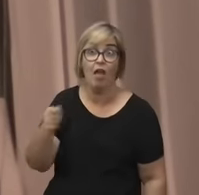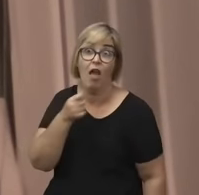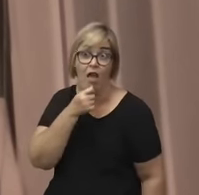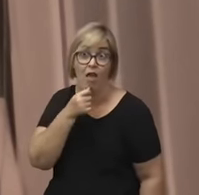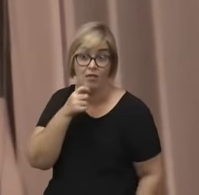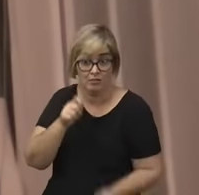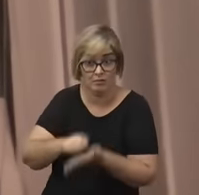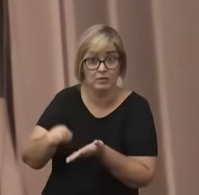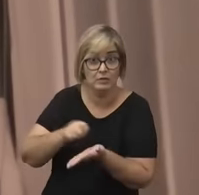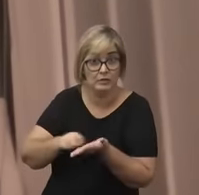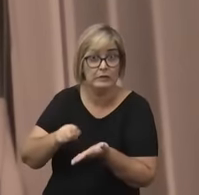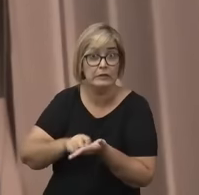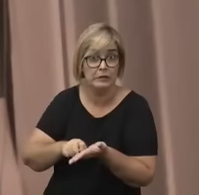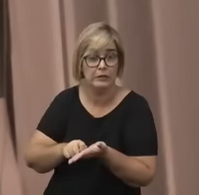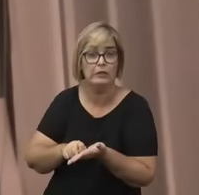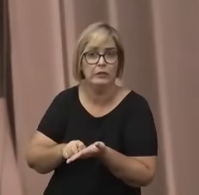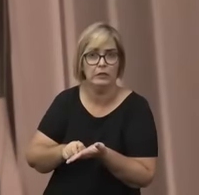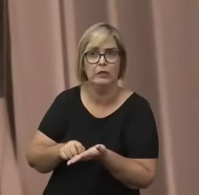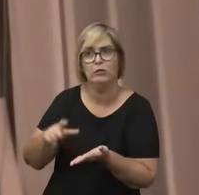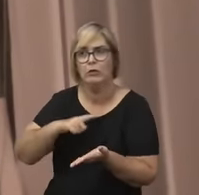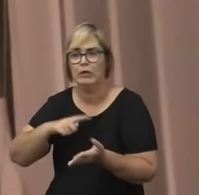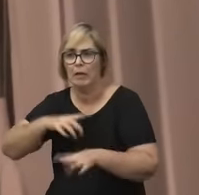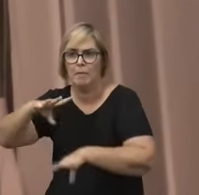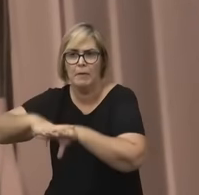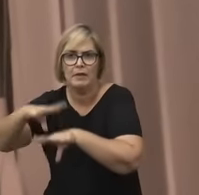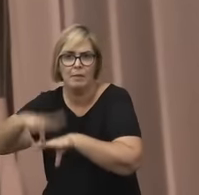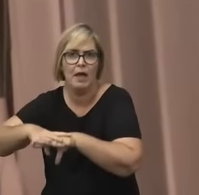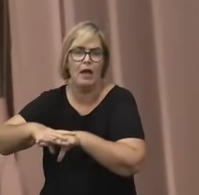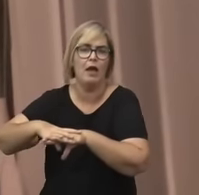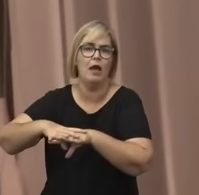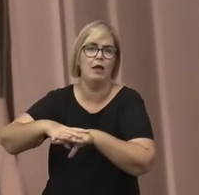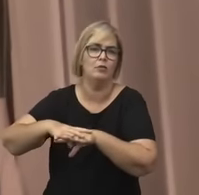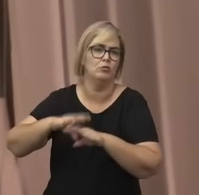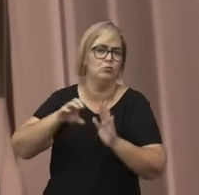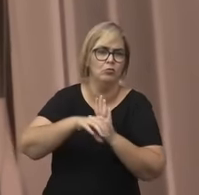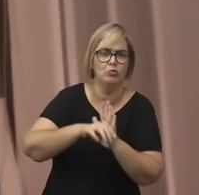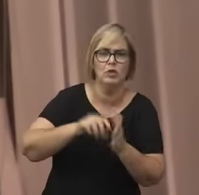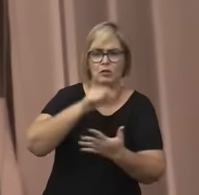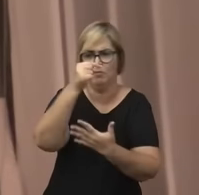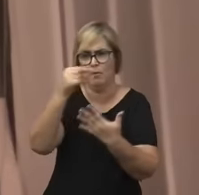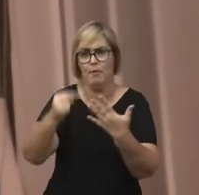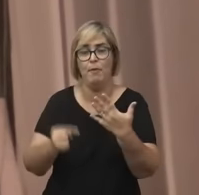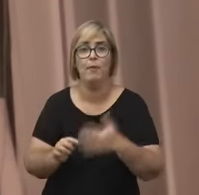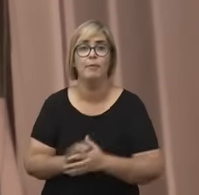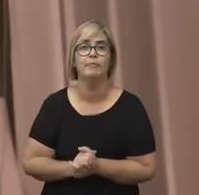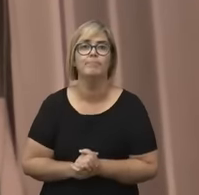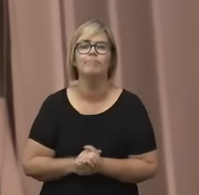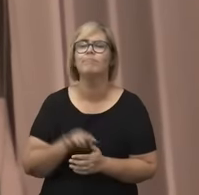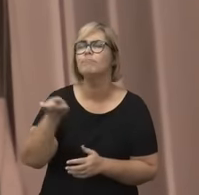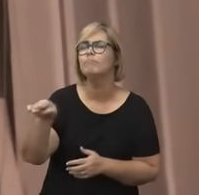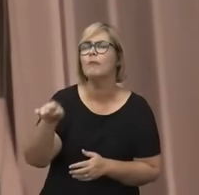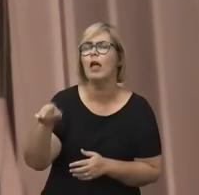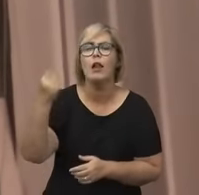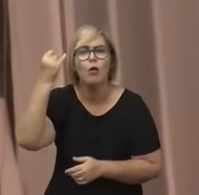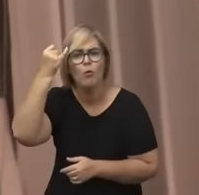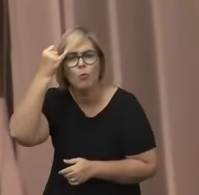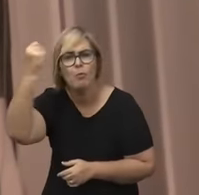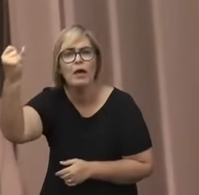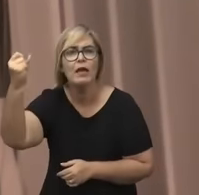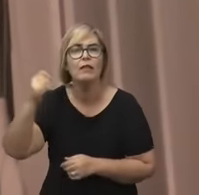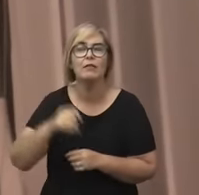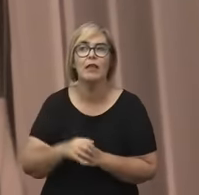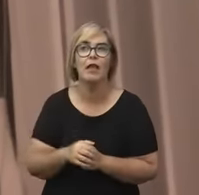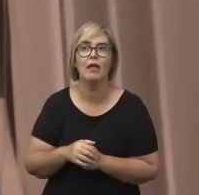filosófico, científico, matemático, lógico, qual seja, ela é uma ideia que não